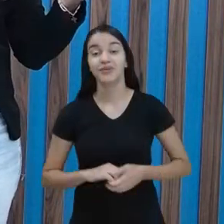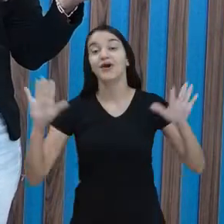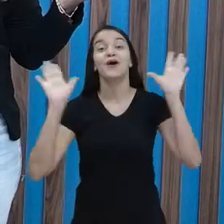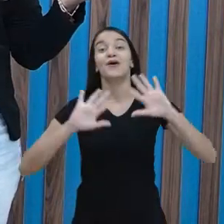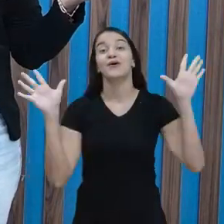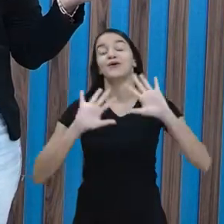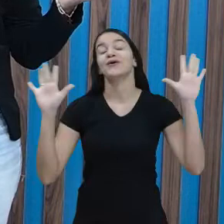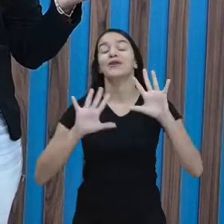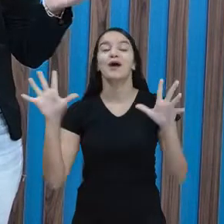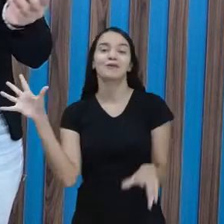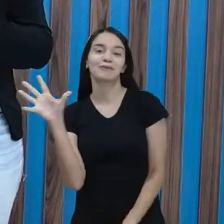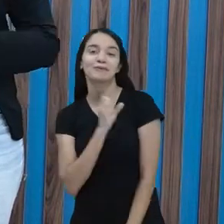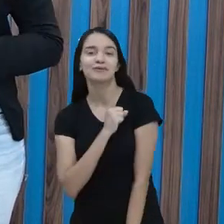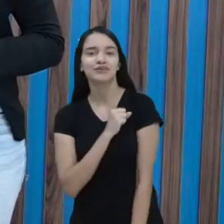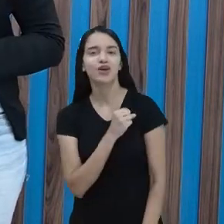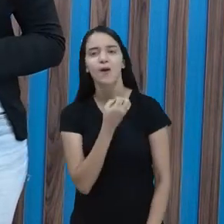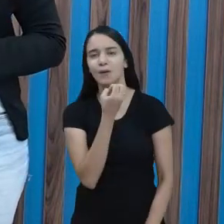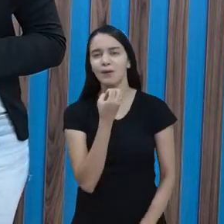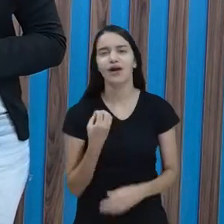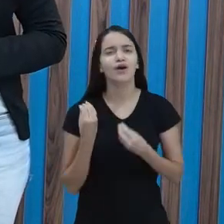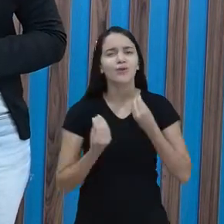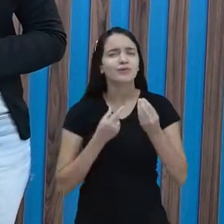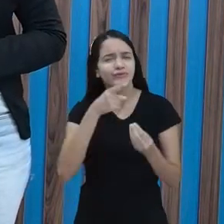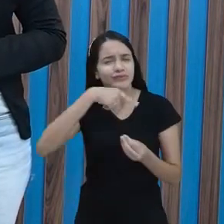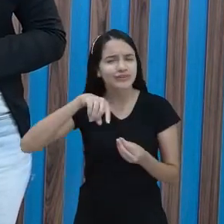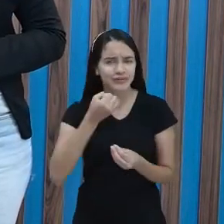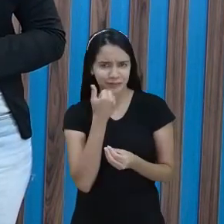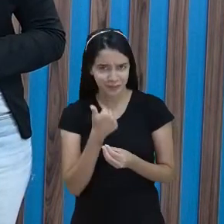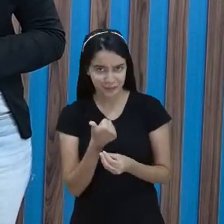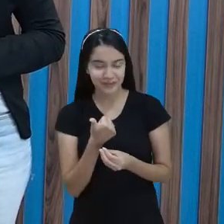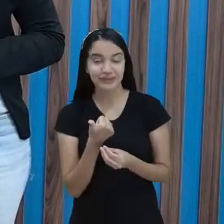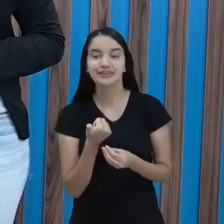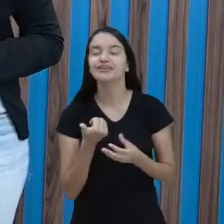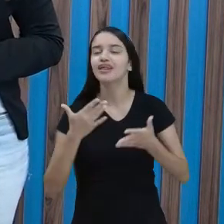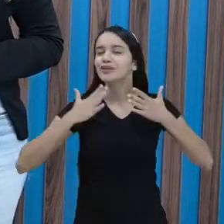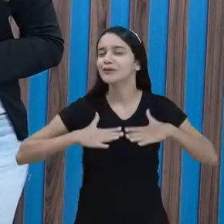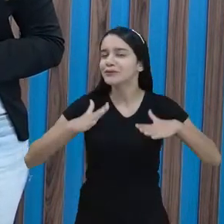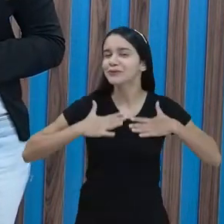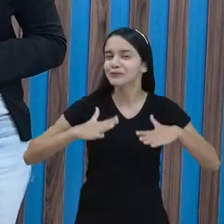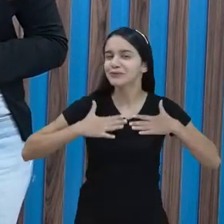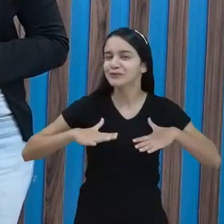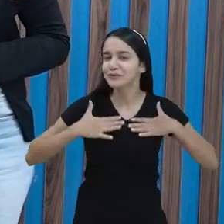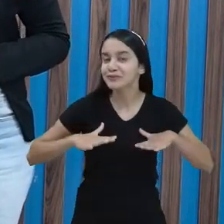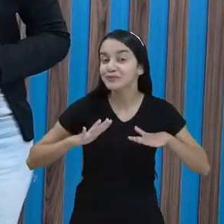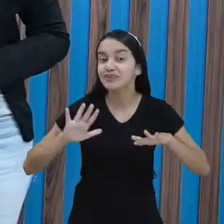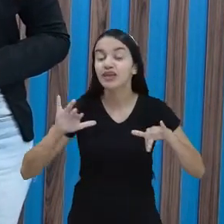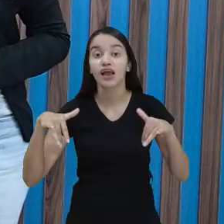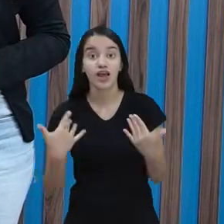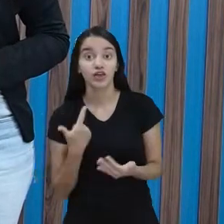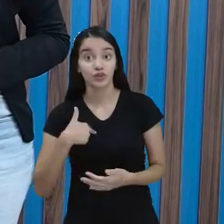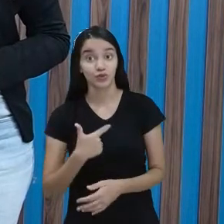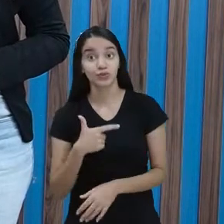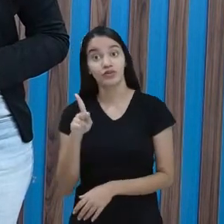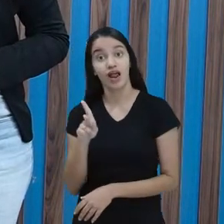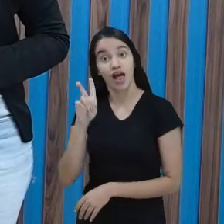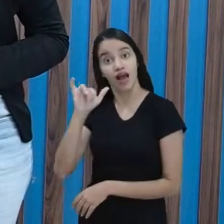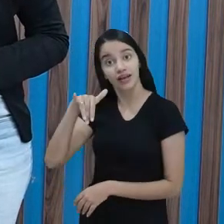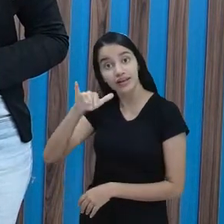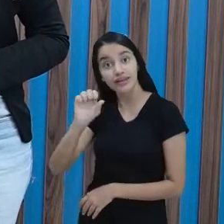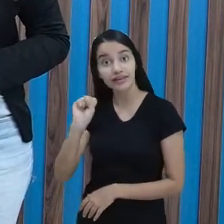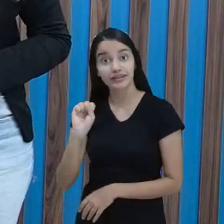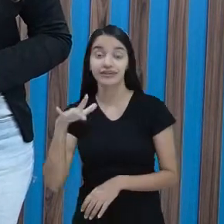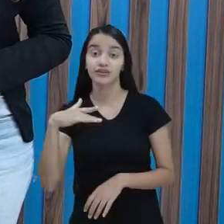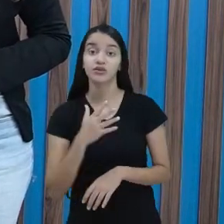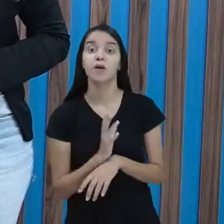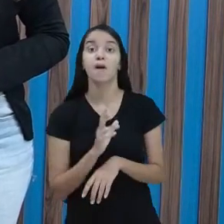Olá, amores! Como é que vocês estão? Tá tudo de boa na lagoa? Tudo tranquilo como um esquilo? Sou a professora Casey Marinho, de